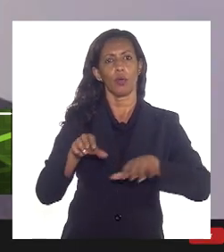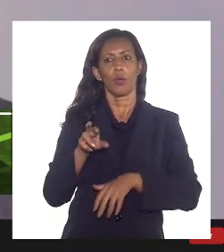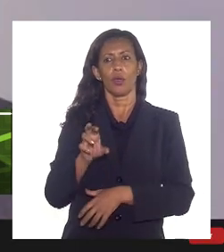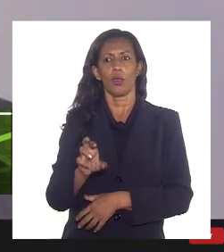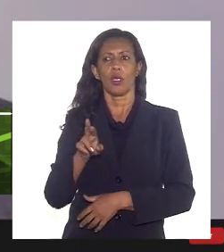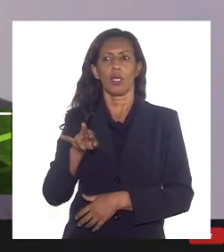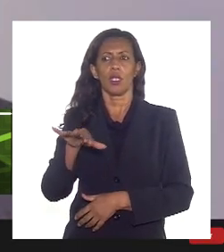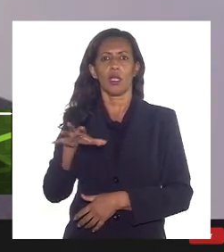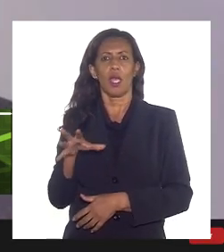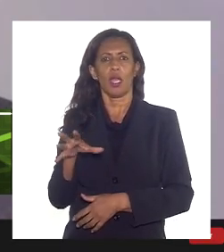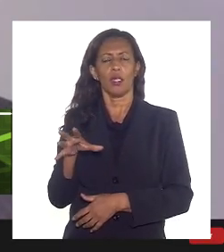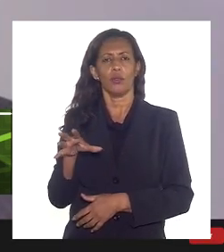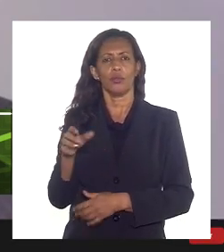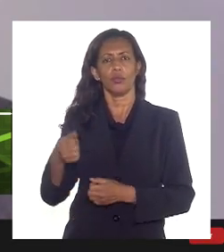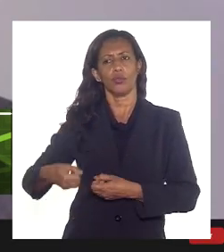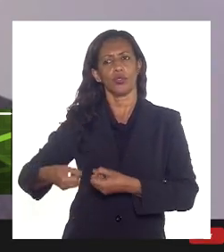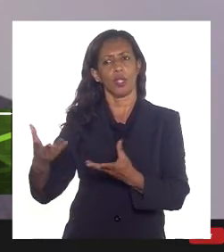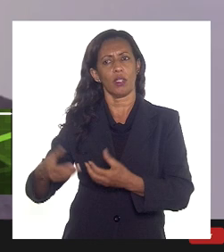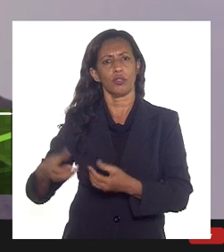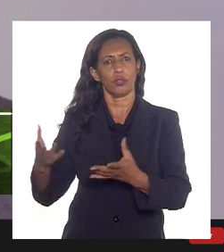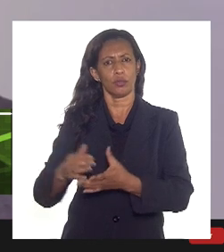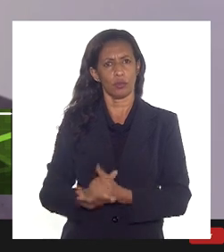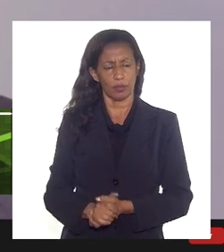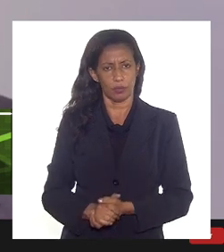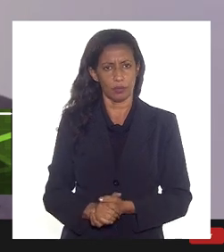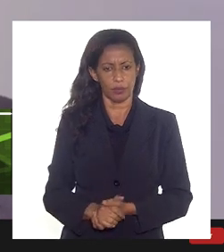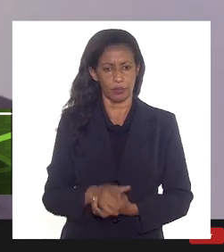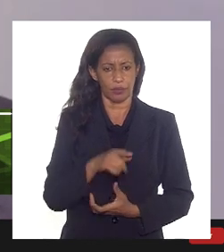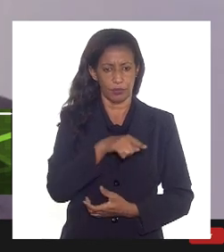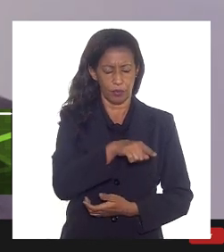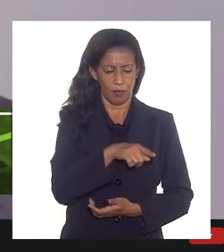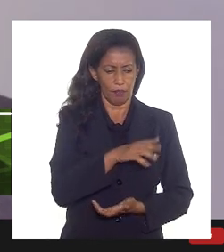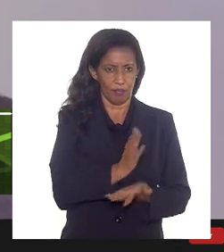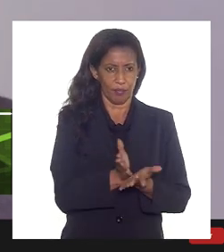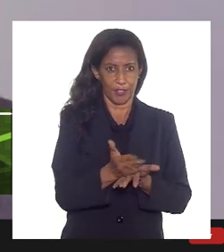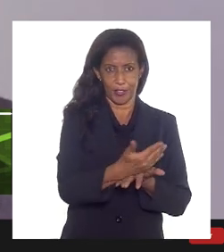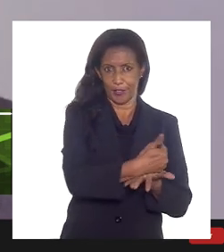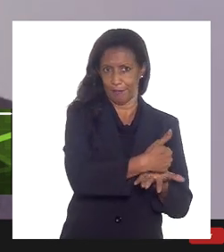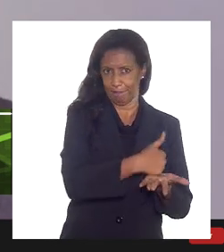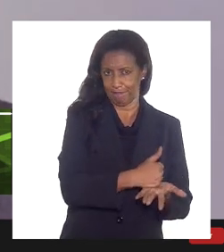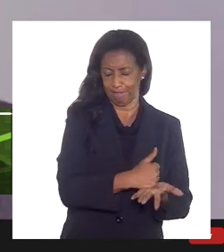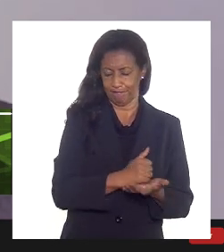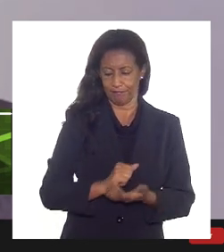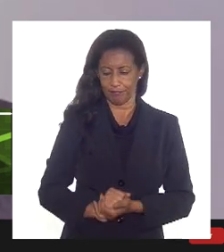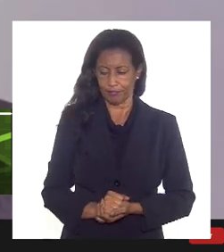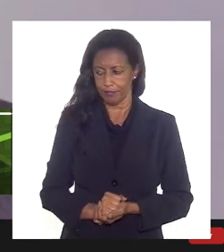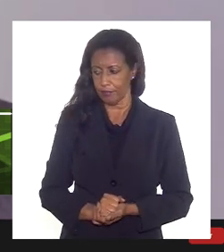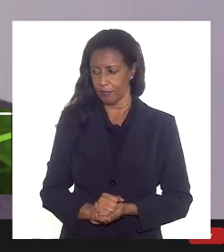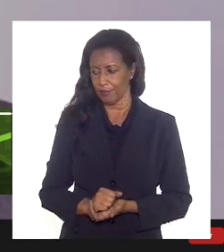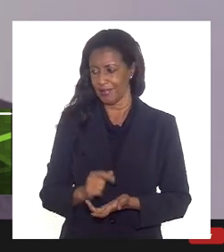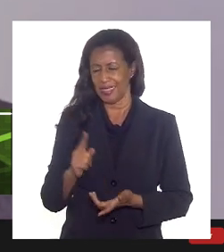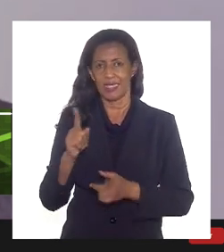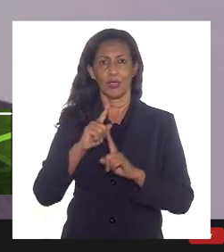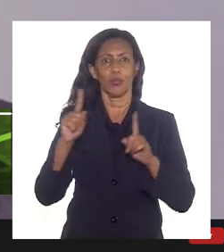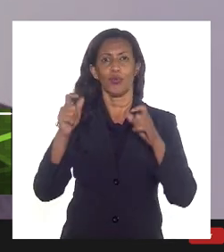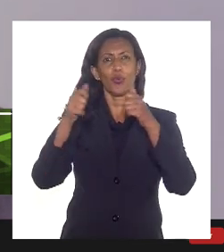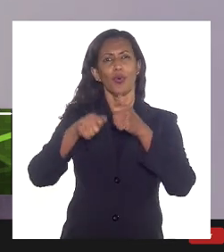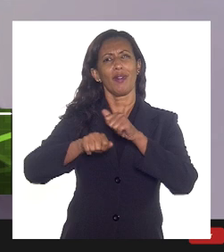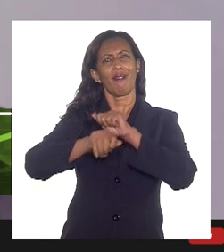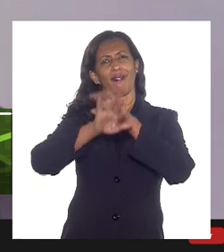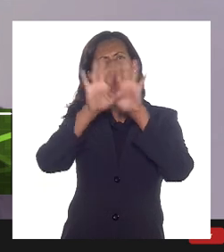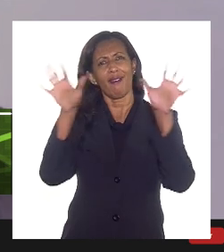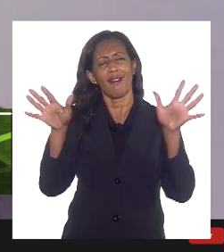de apropriação inicial dos gastos e o critério de rateio. Não ficou muito bem, não ficou claro para mim,